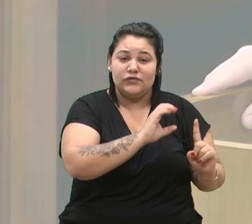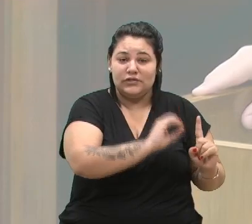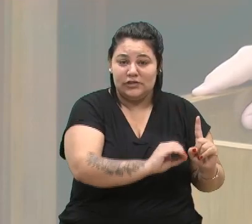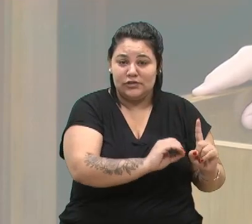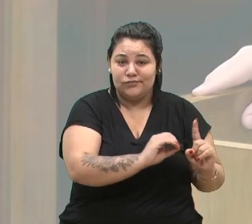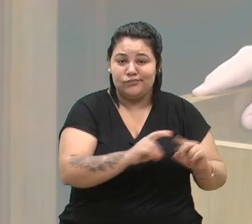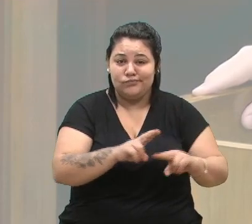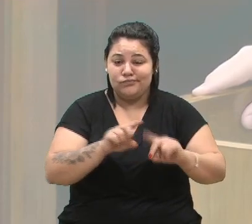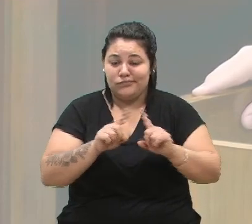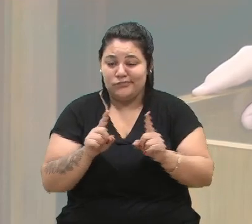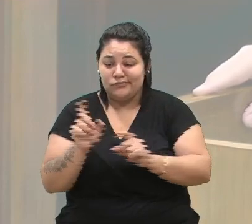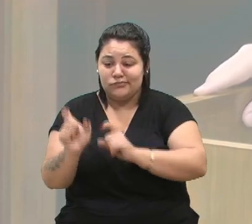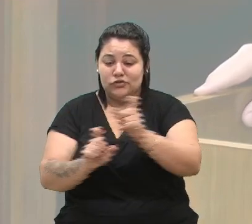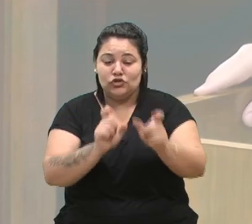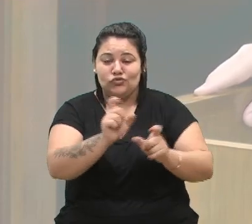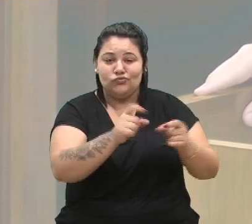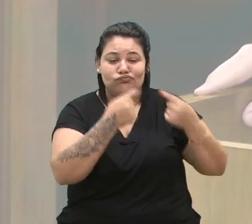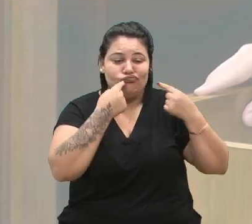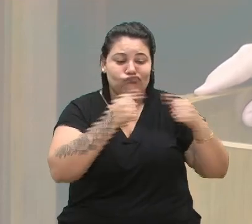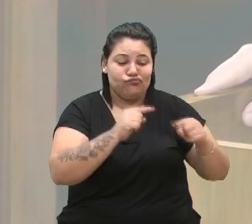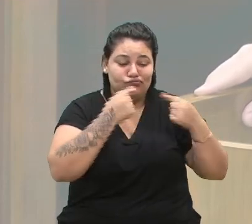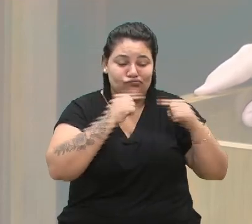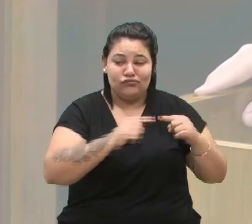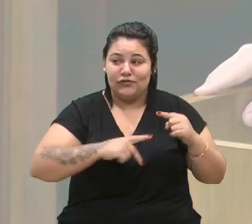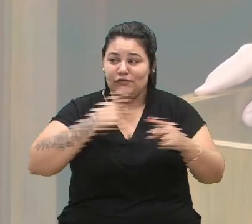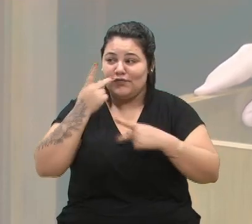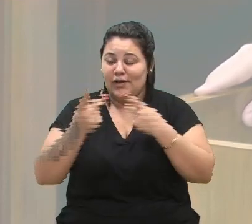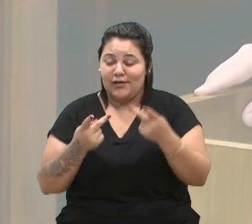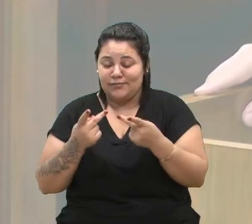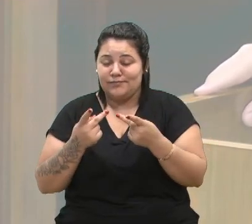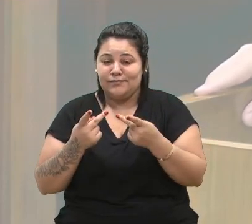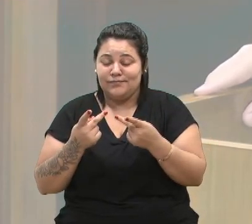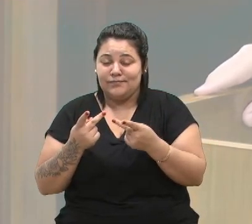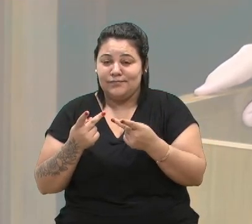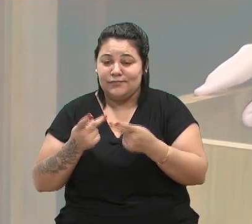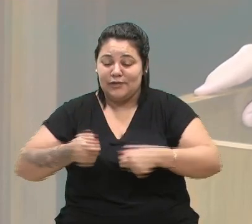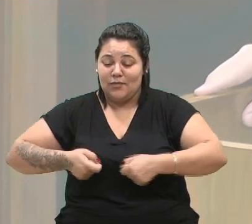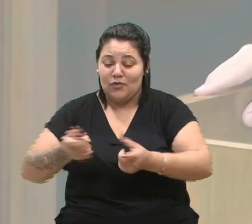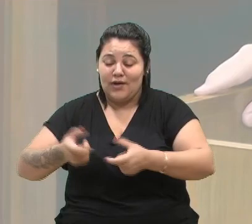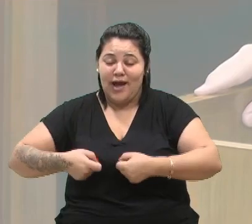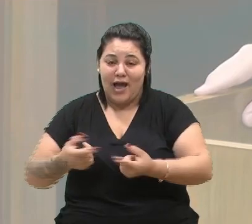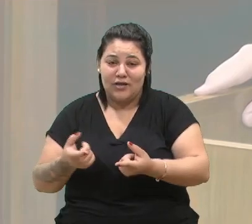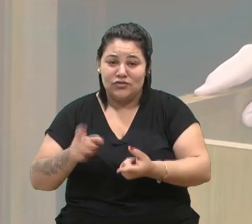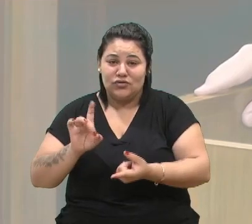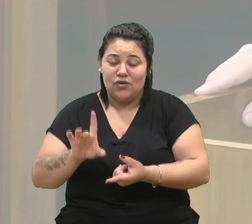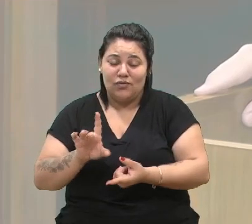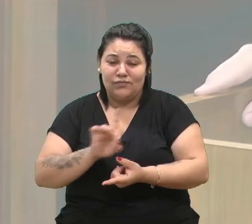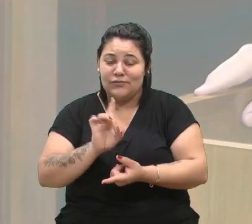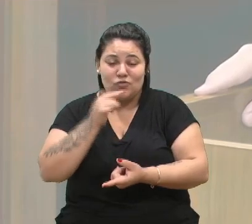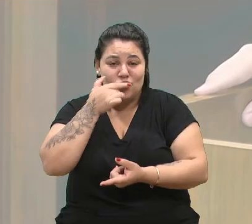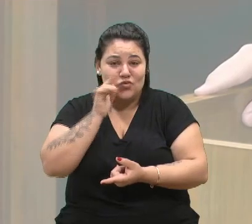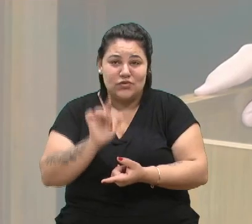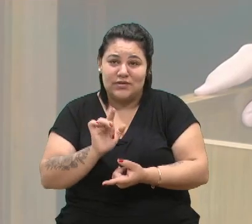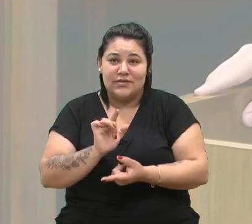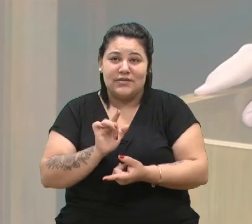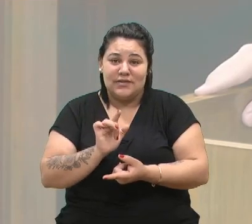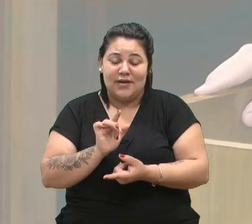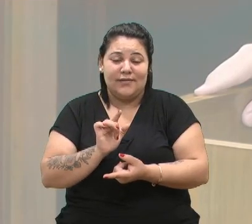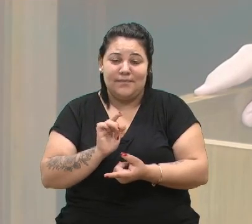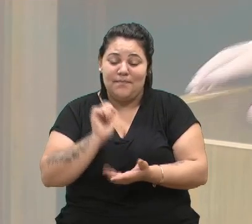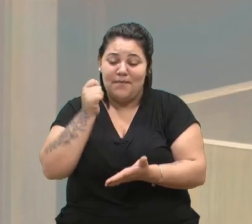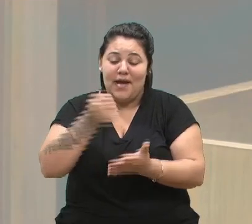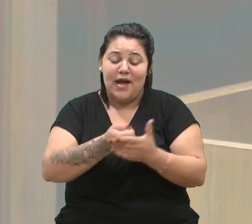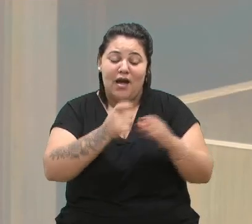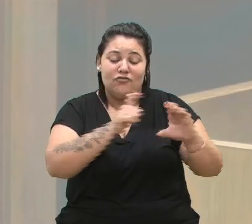apontam que esse ajuste se concentra nos gastos primários, deixando intocáveis os gastos com a dívida pública,